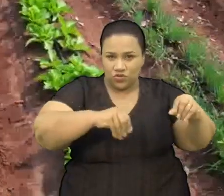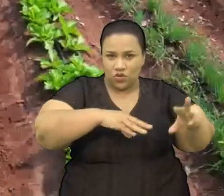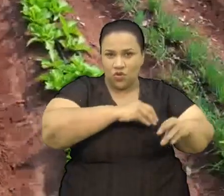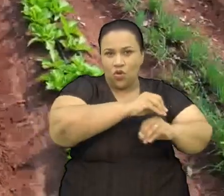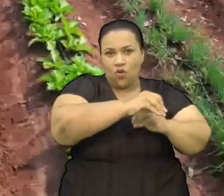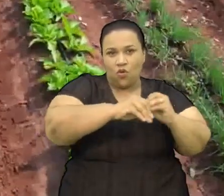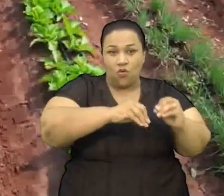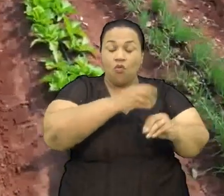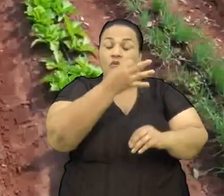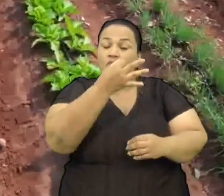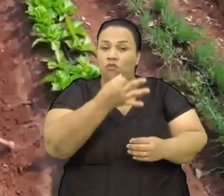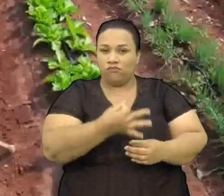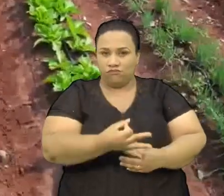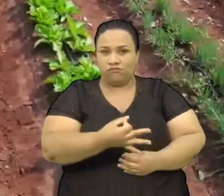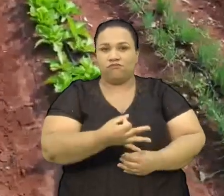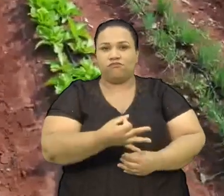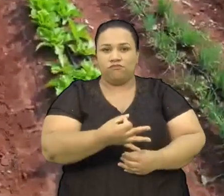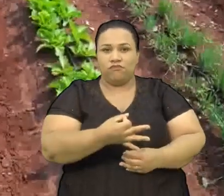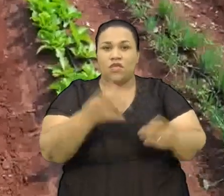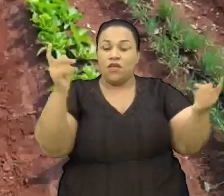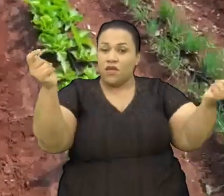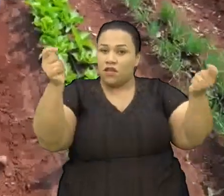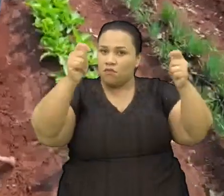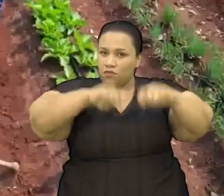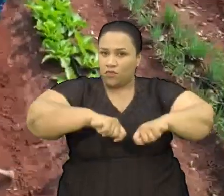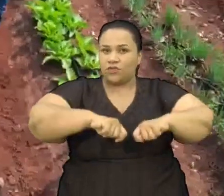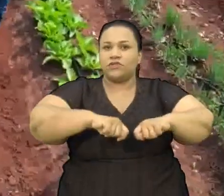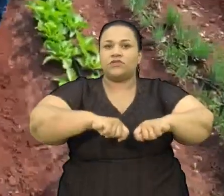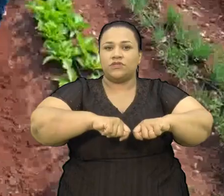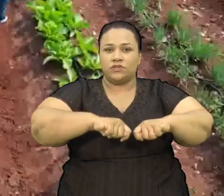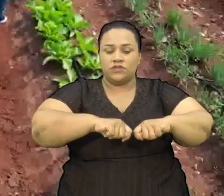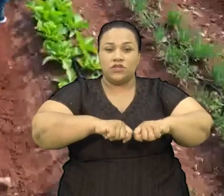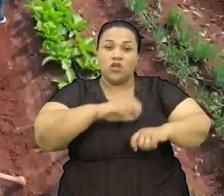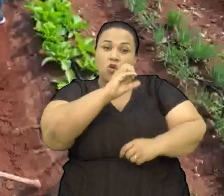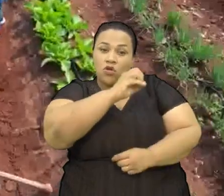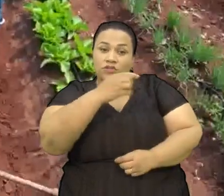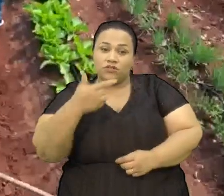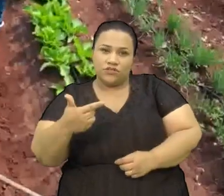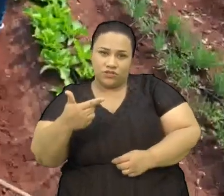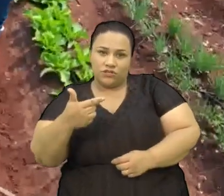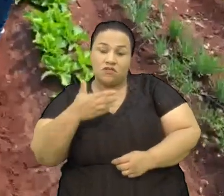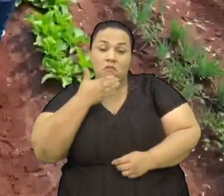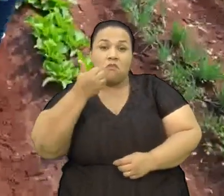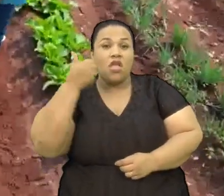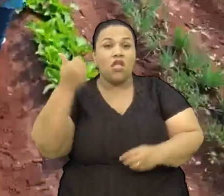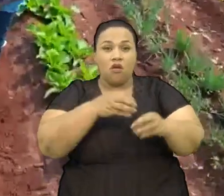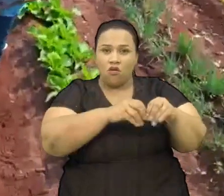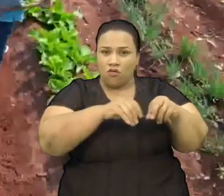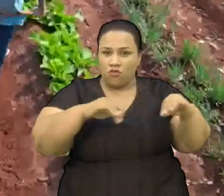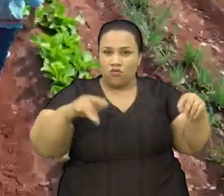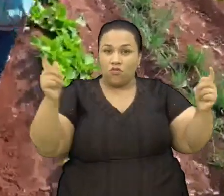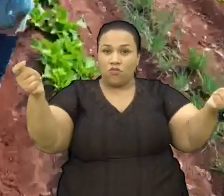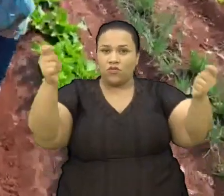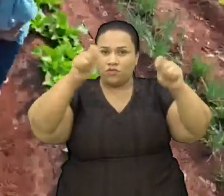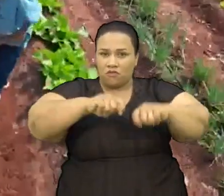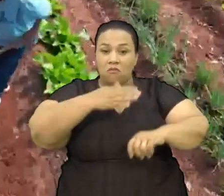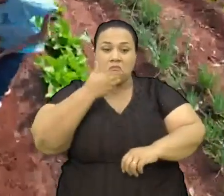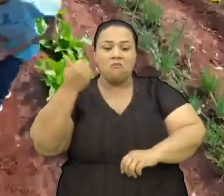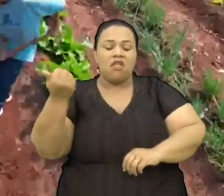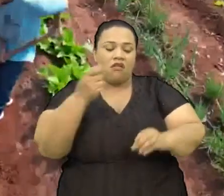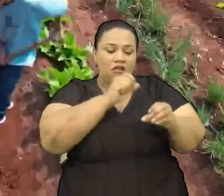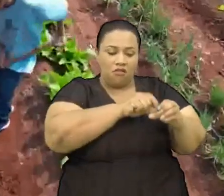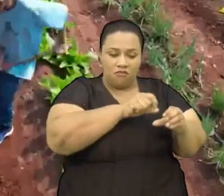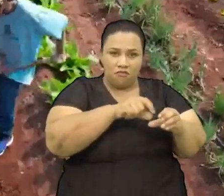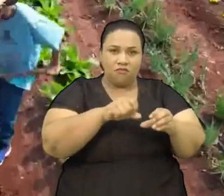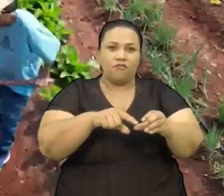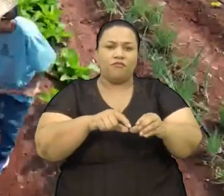Corretamente Para que possibilita Uma oxigenação melhor do solo Gerando uma melhor produtividade